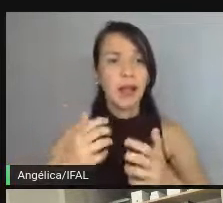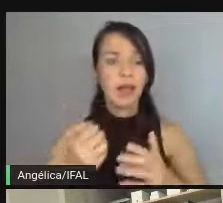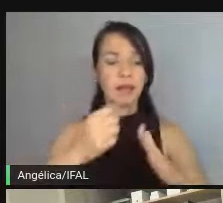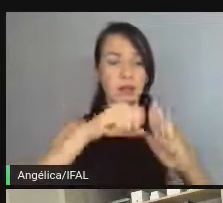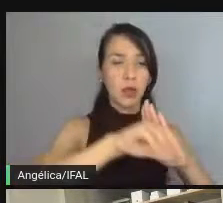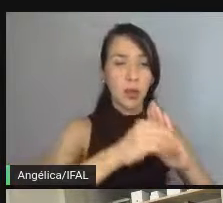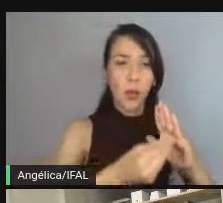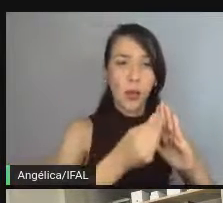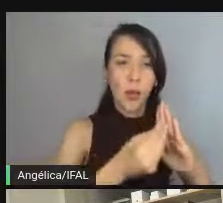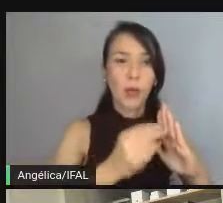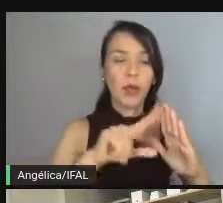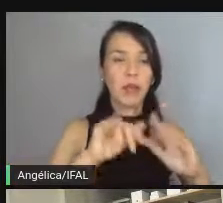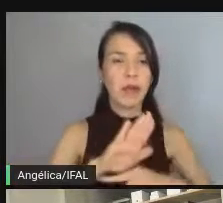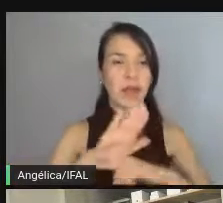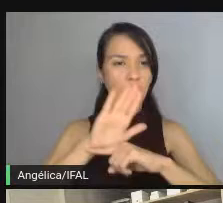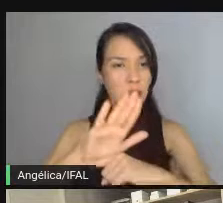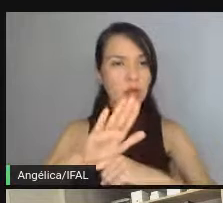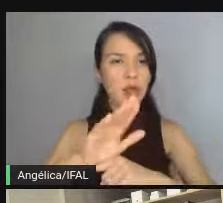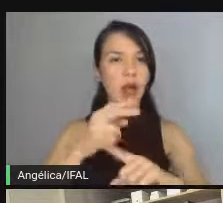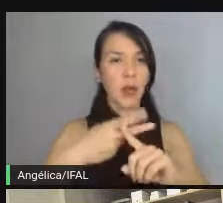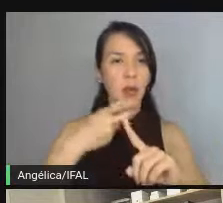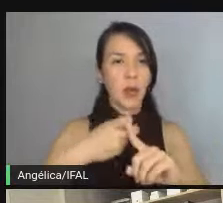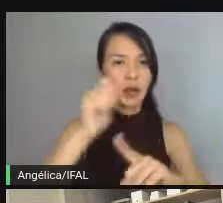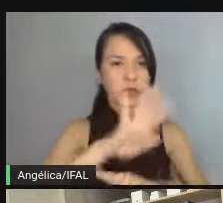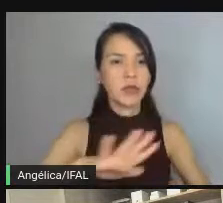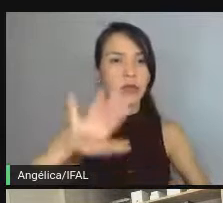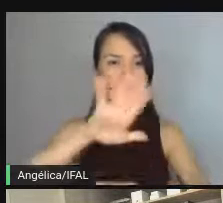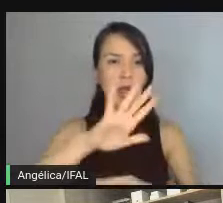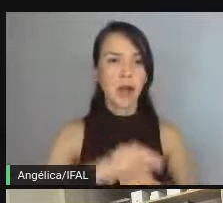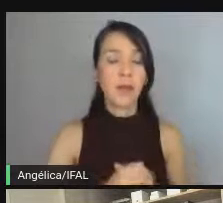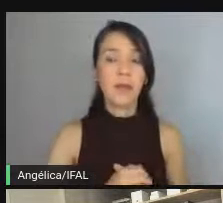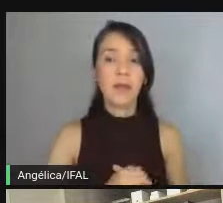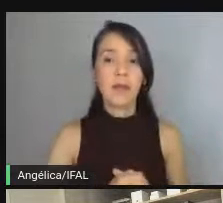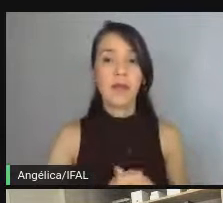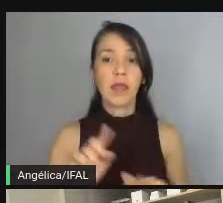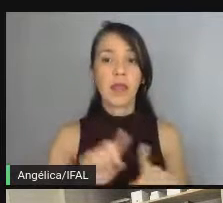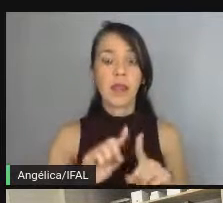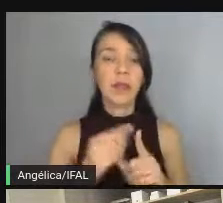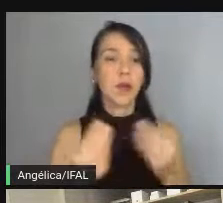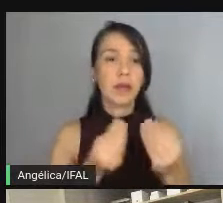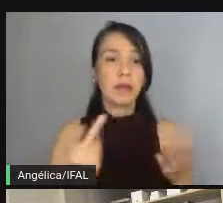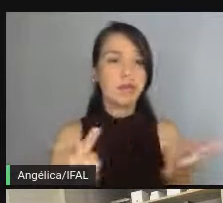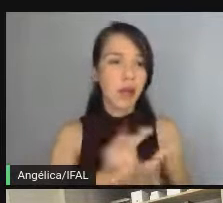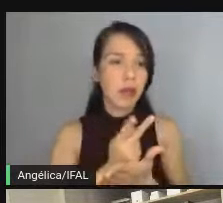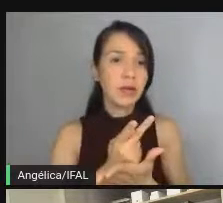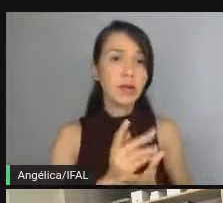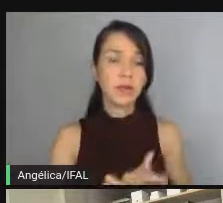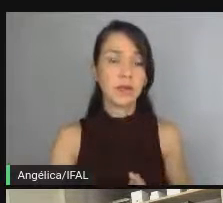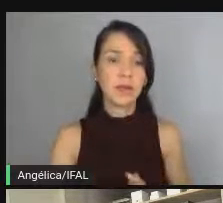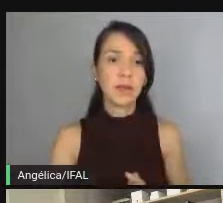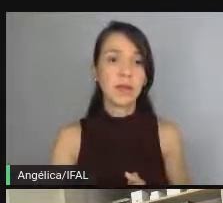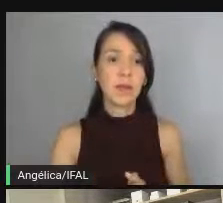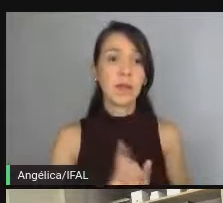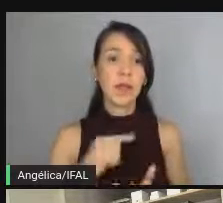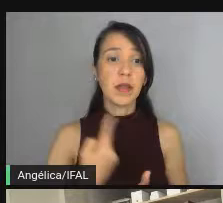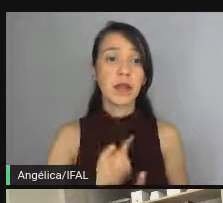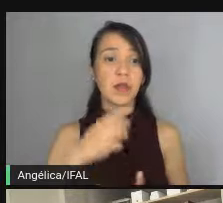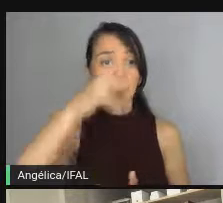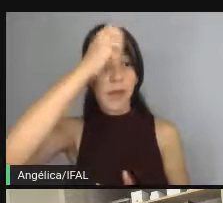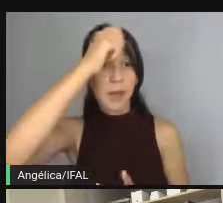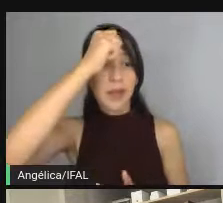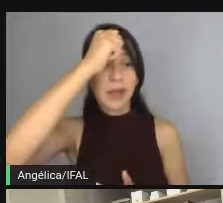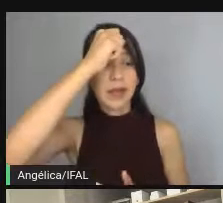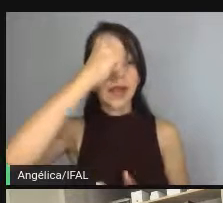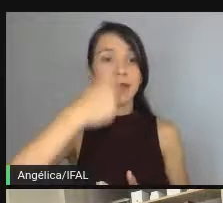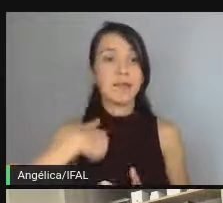que é que isso vai influenciar no aplicativo em geral e como devem funcionar as coisas. E isso a gente só vai aprendendo na